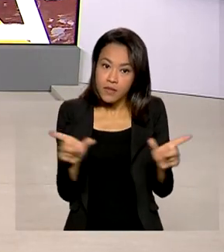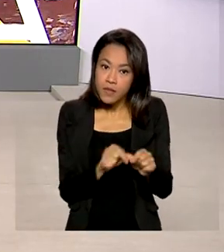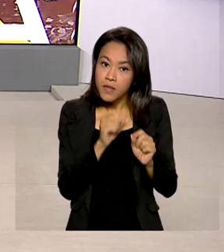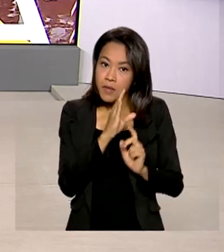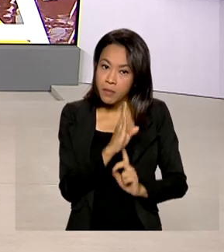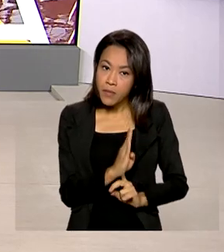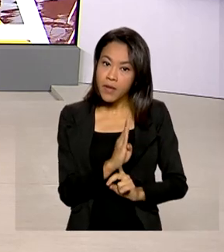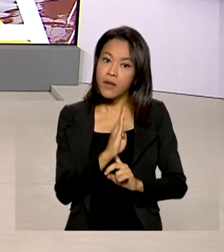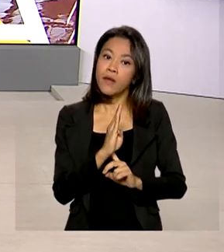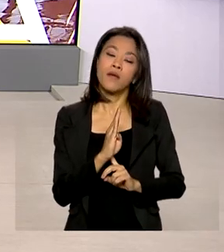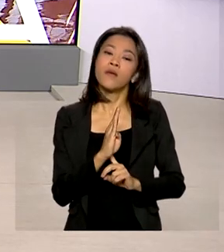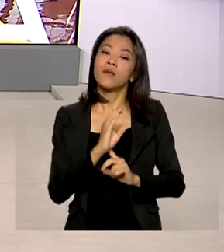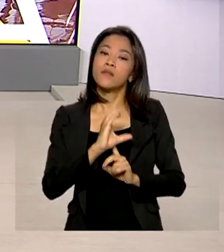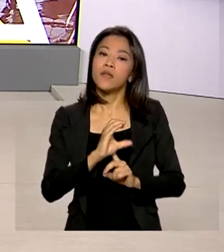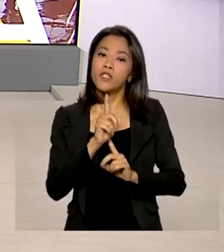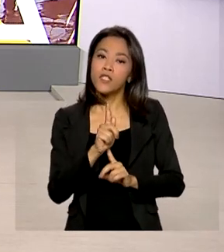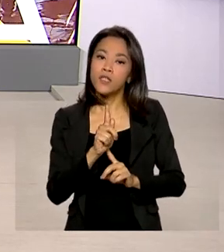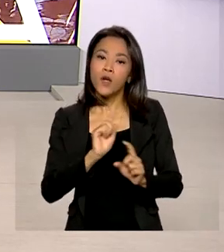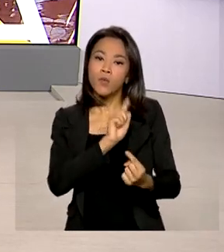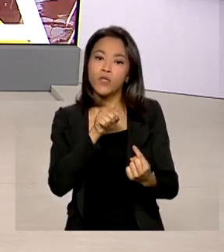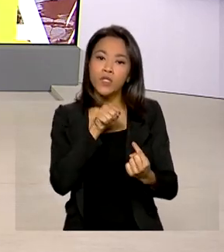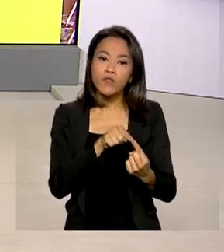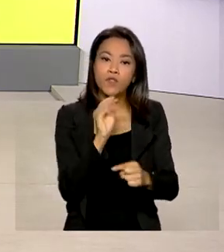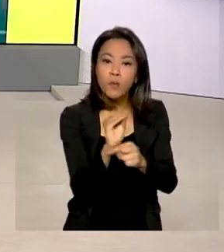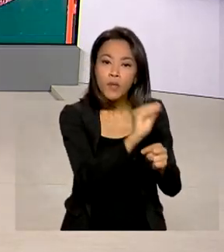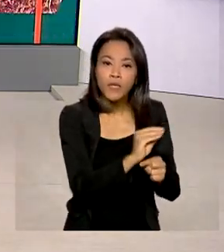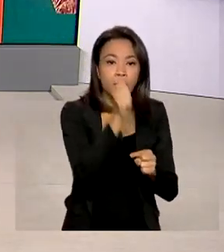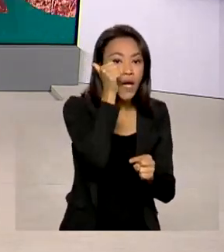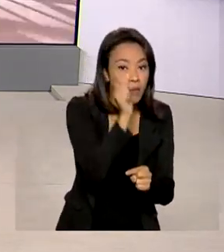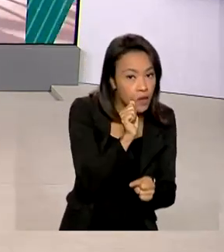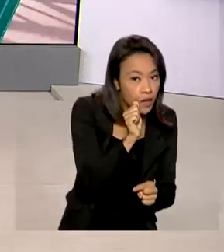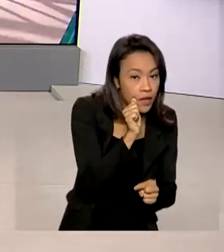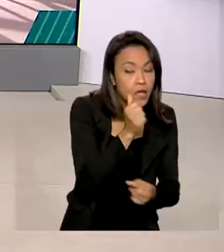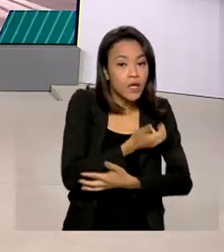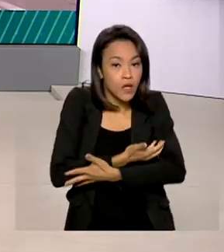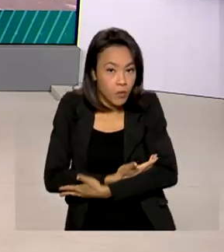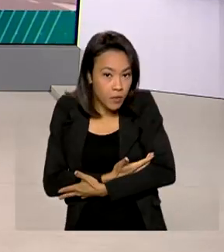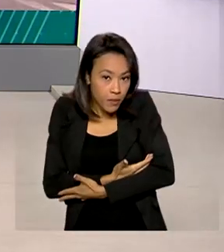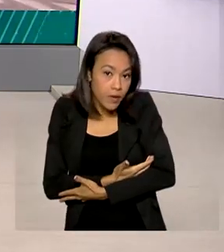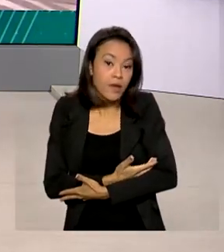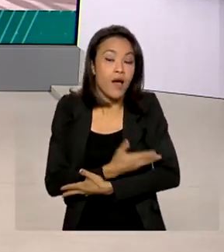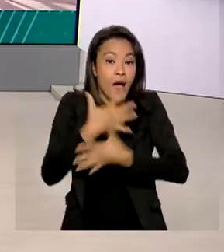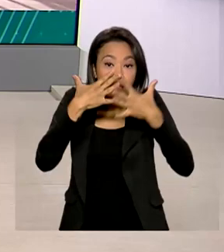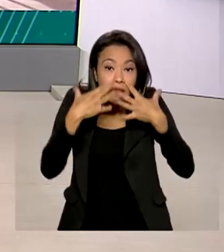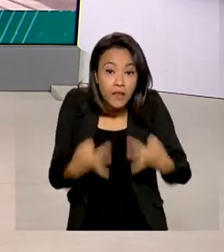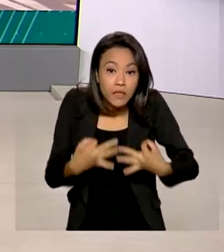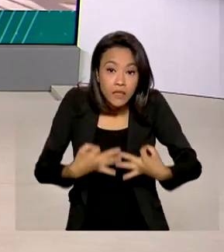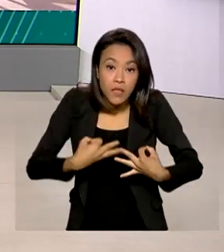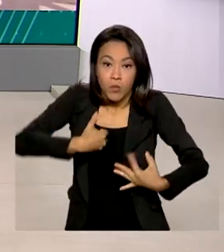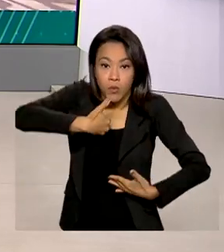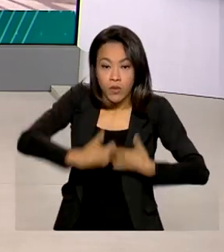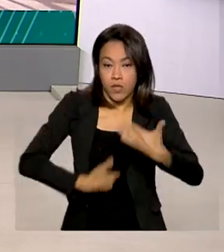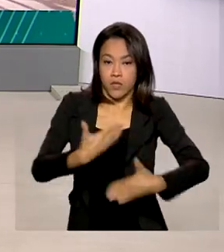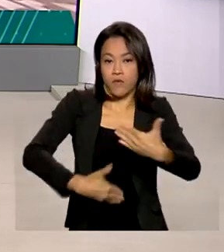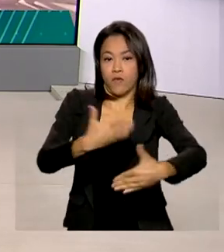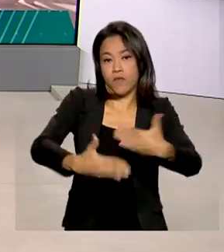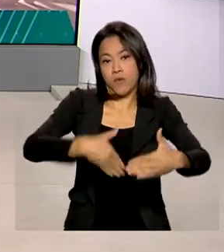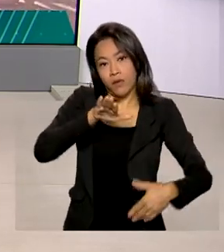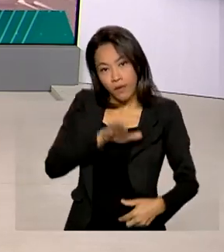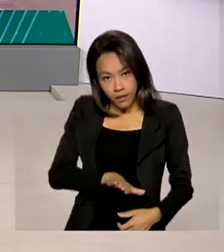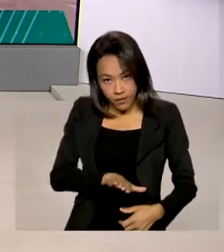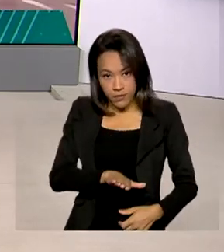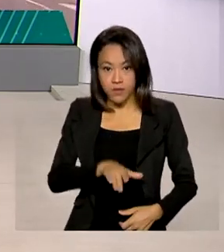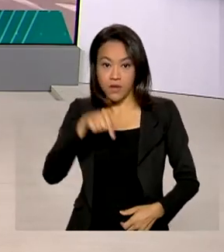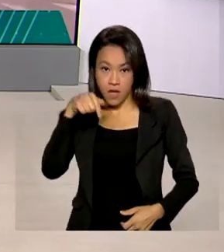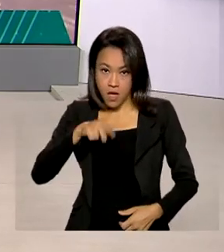aumentar a proteção à mãe e ao bebê durante a gestação, promovendo maior atenção para o desenvolvimento da criança. O